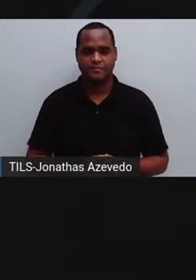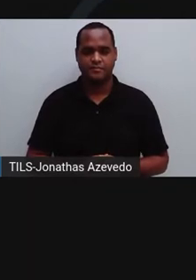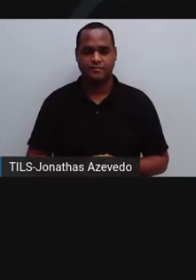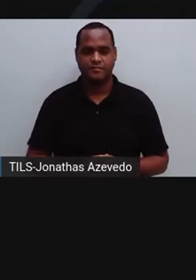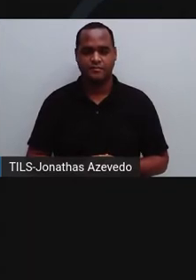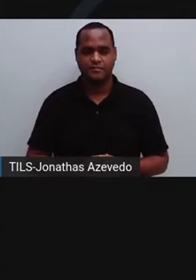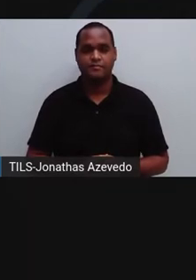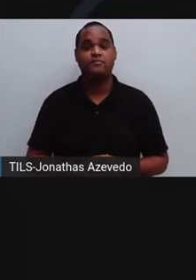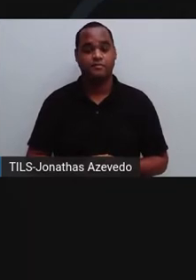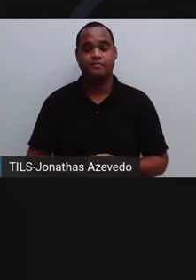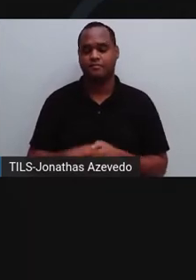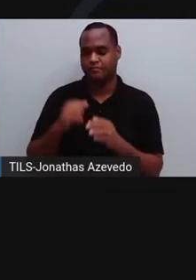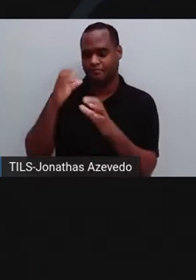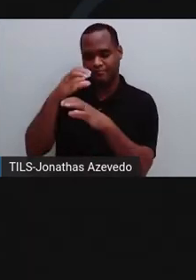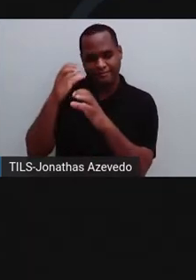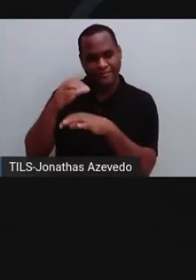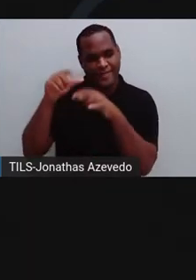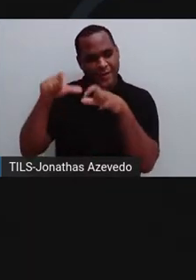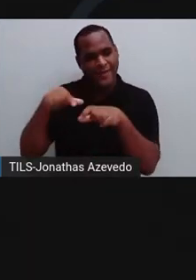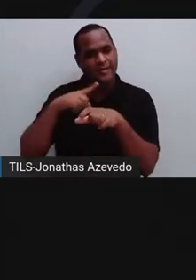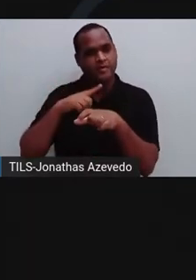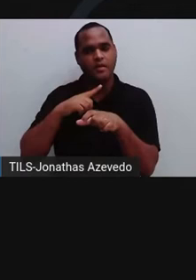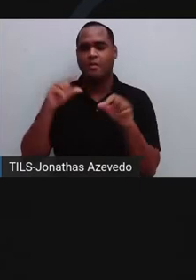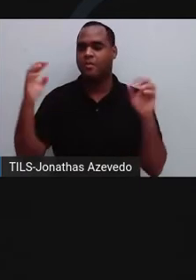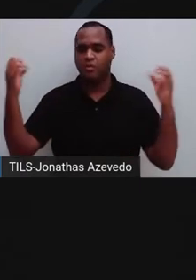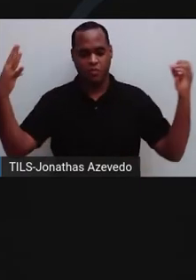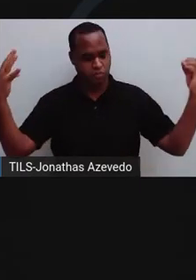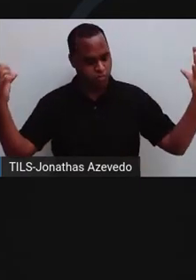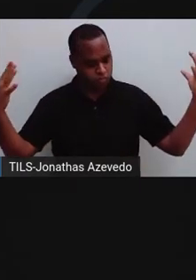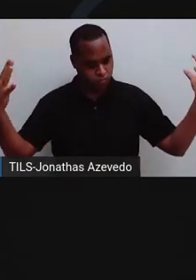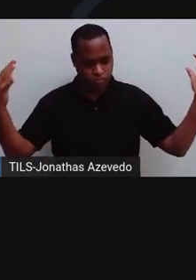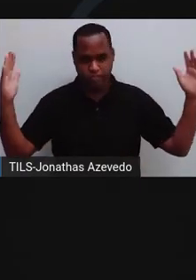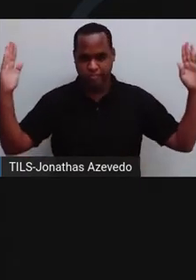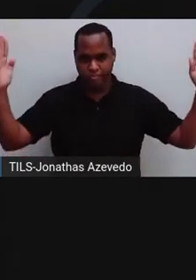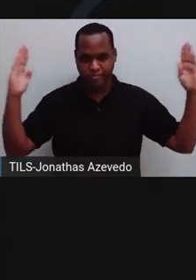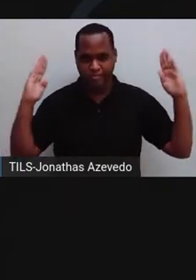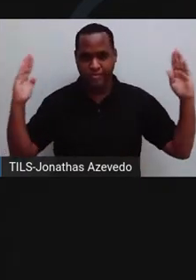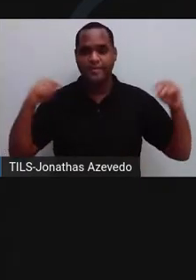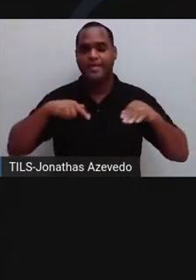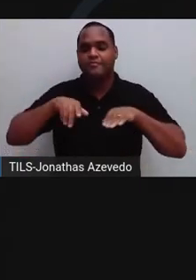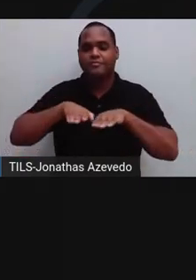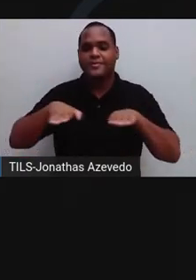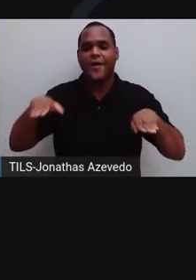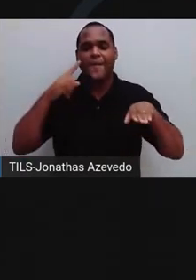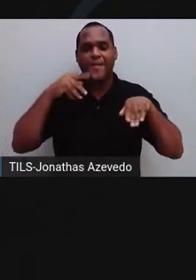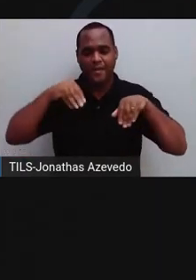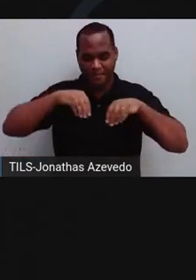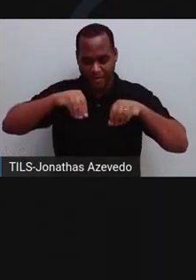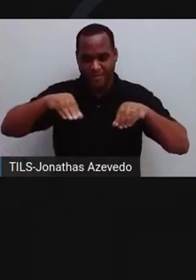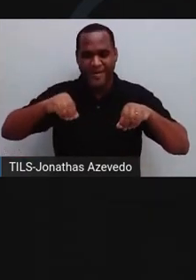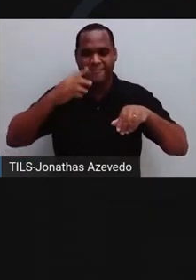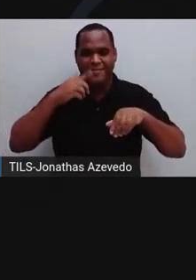O laboratório acústico é completamente isolado, e isso inclui o chão, coberto por uma rede.